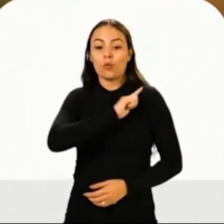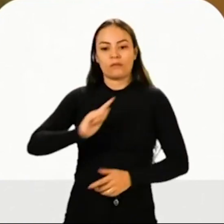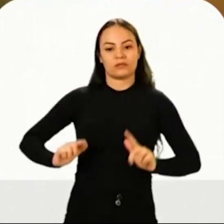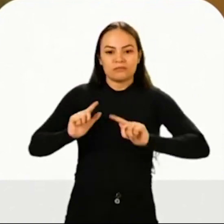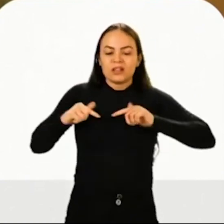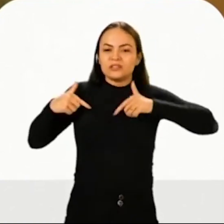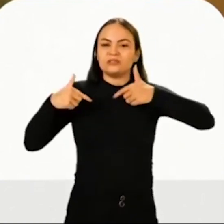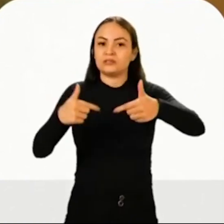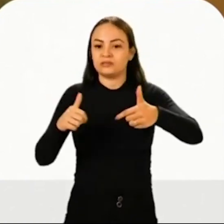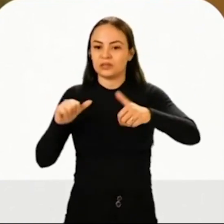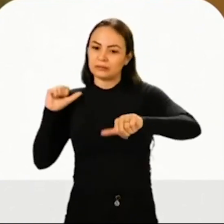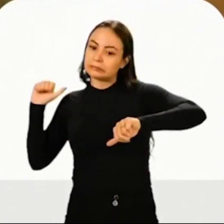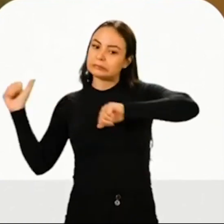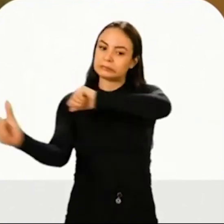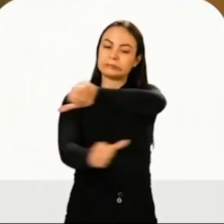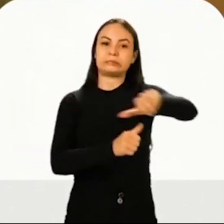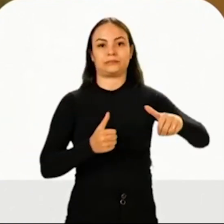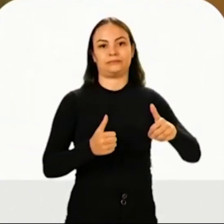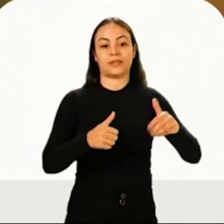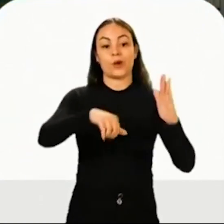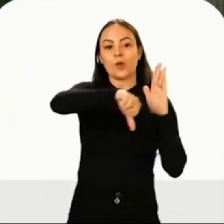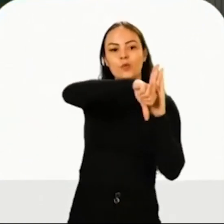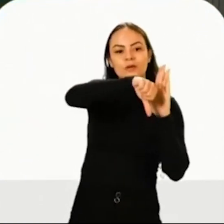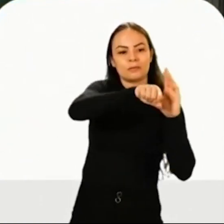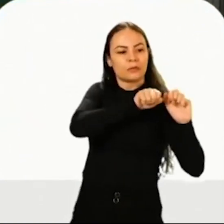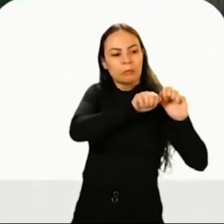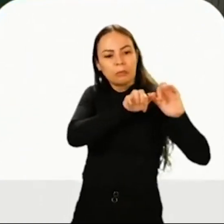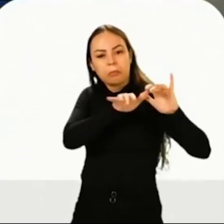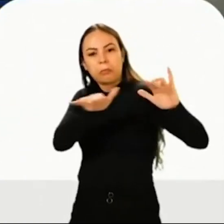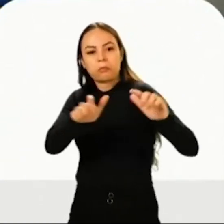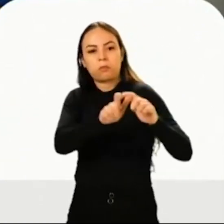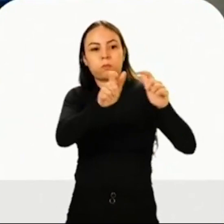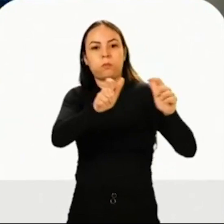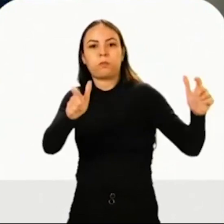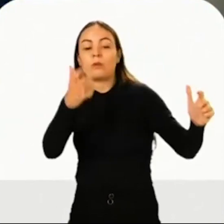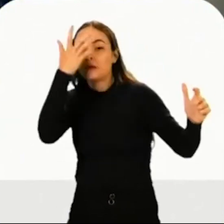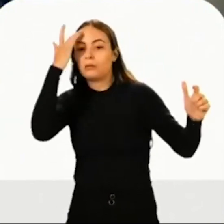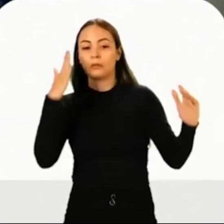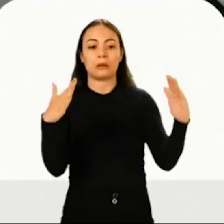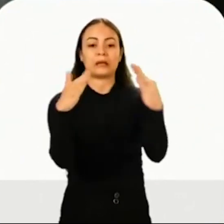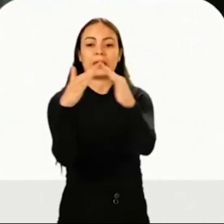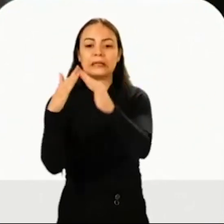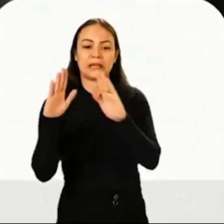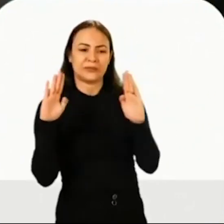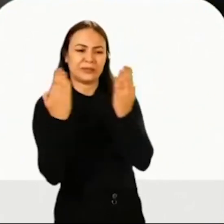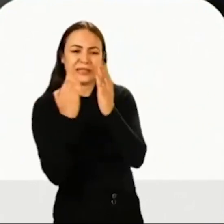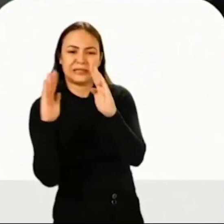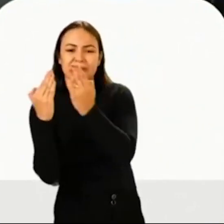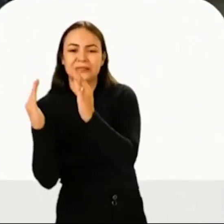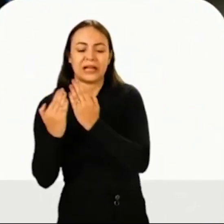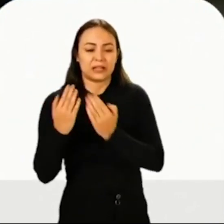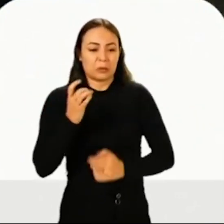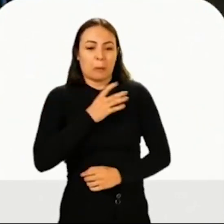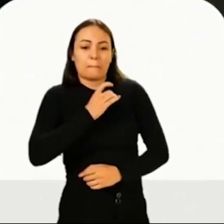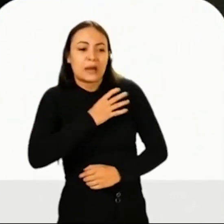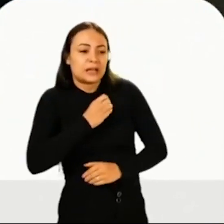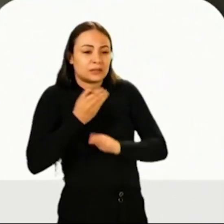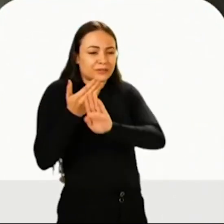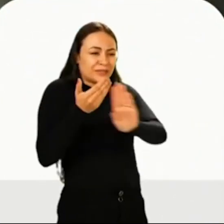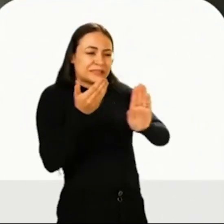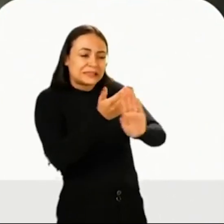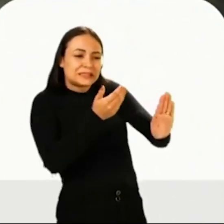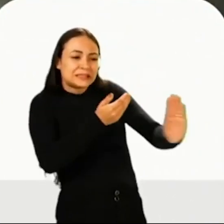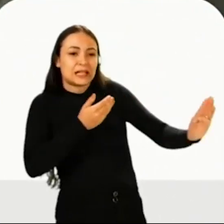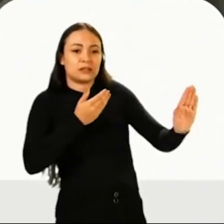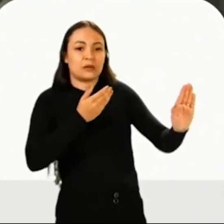agir, o crime foi ganhando espaço, pessoas se aprisionando dentro de casa, abandonaram suas residências nos